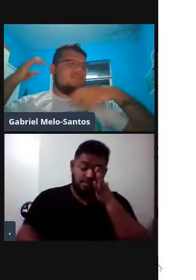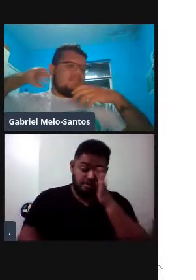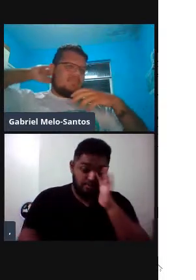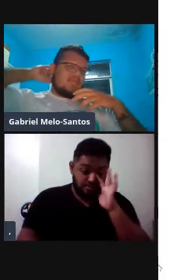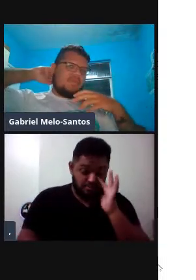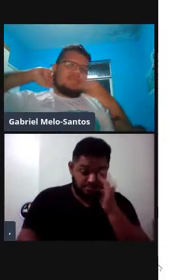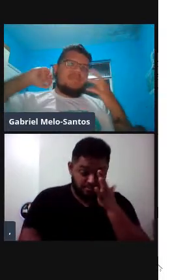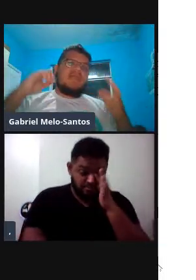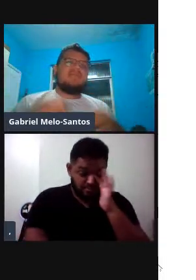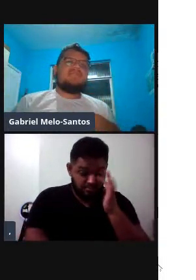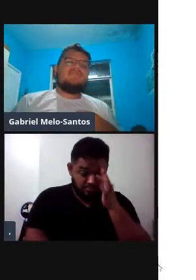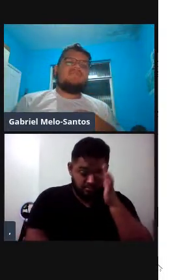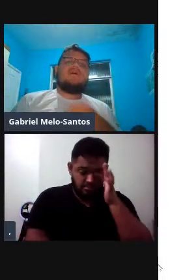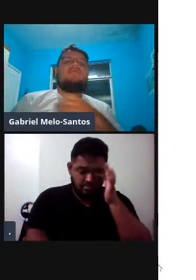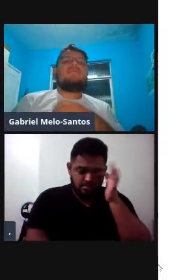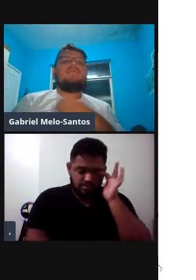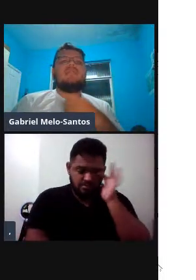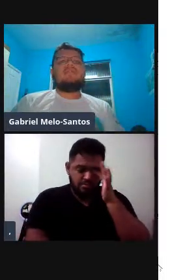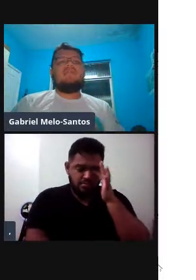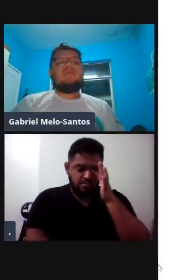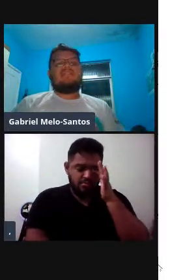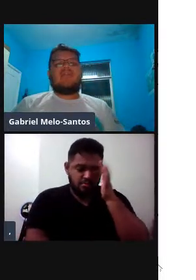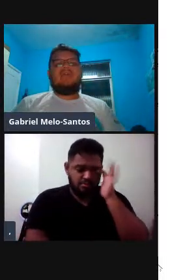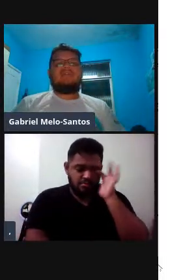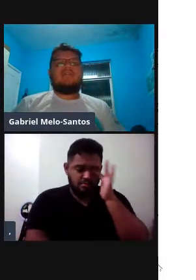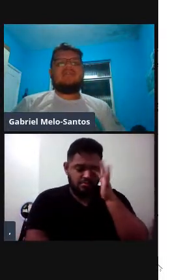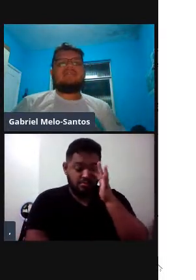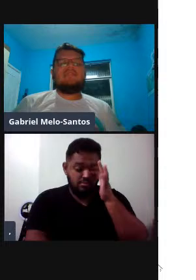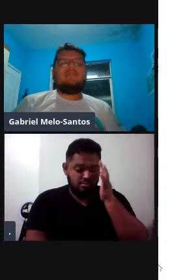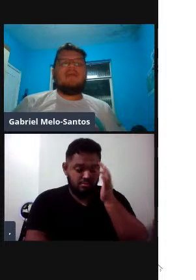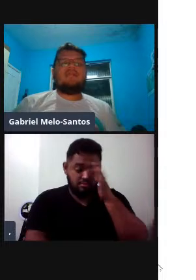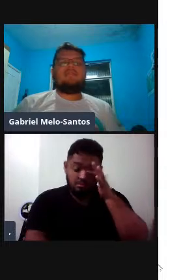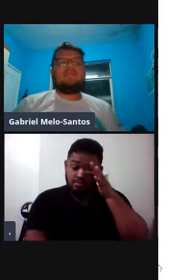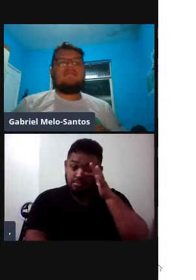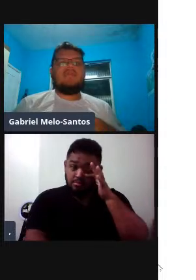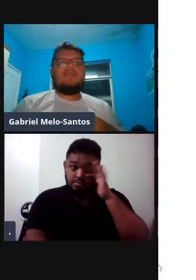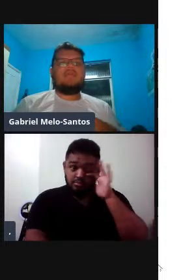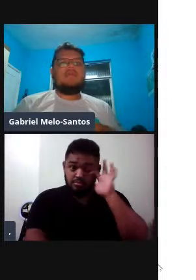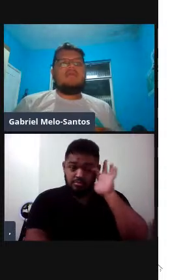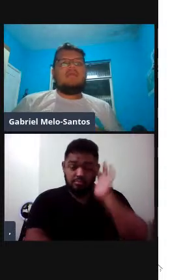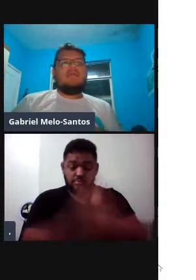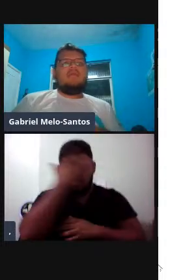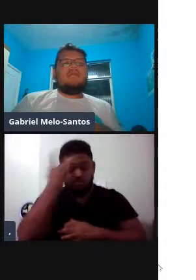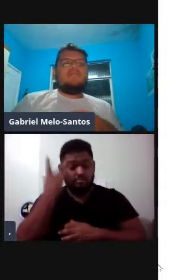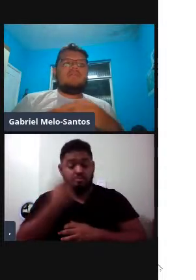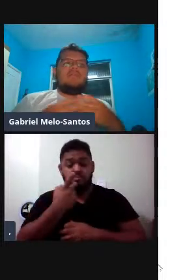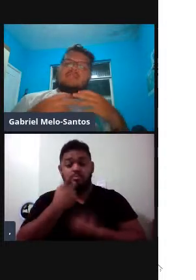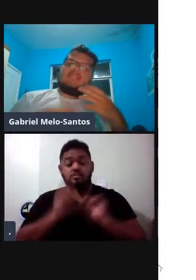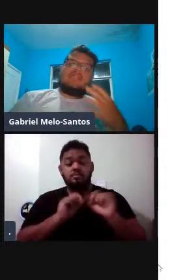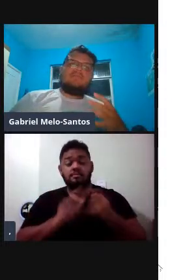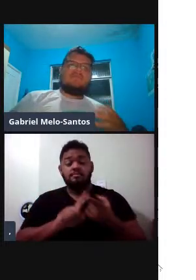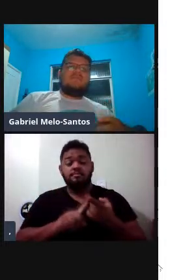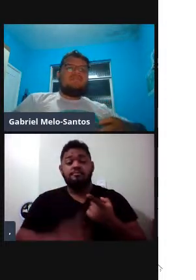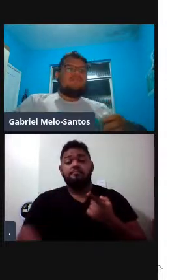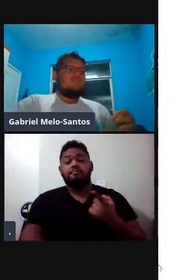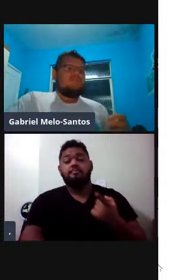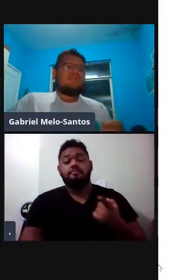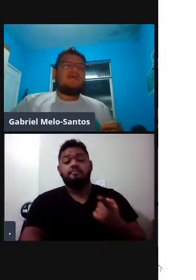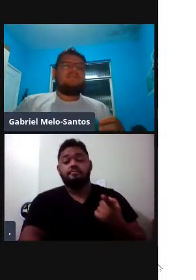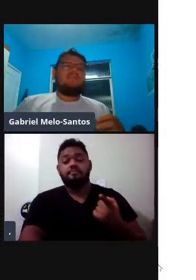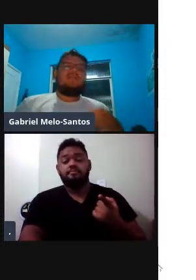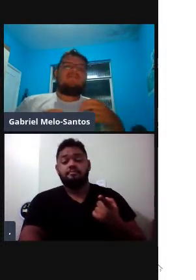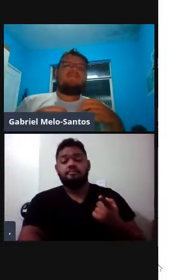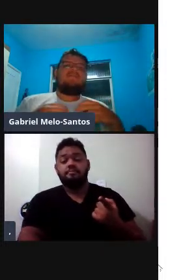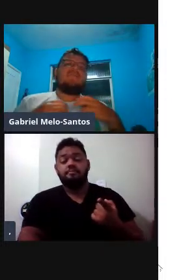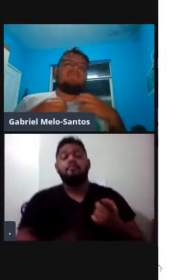toda essa proximidade, falou, bora botar então umas tags, né? Nesses animais para ver que esses seriam os capítulos do meu